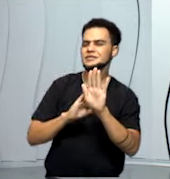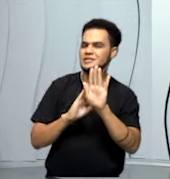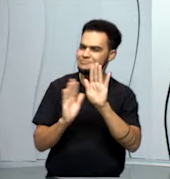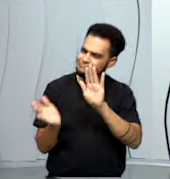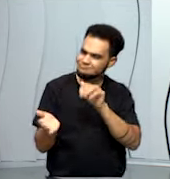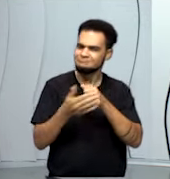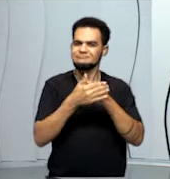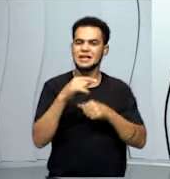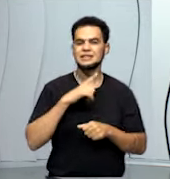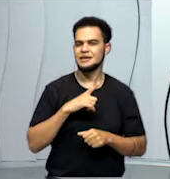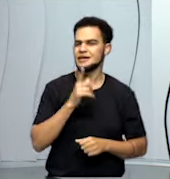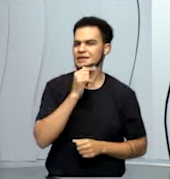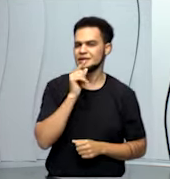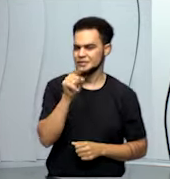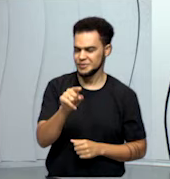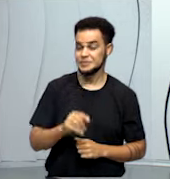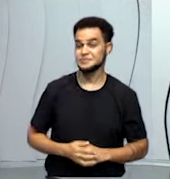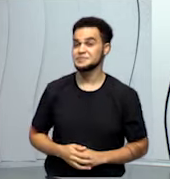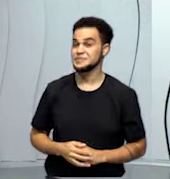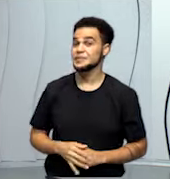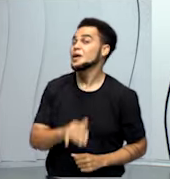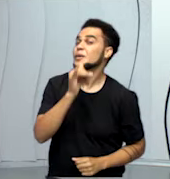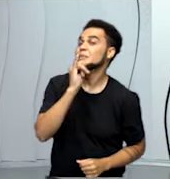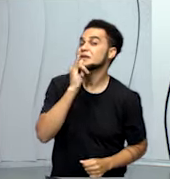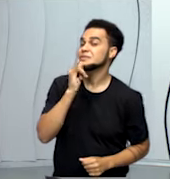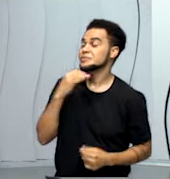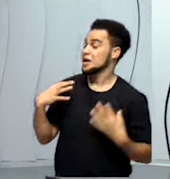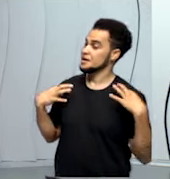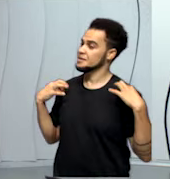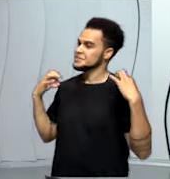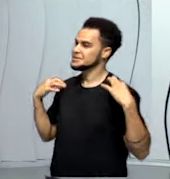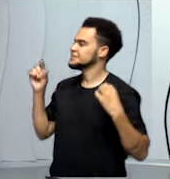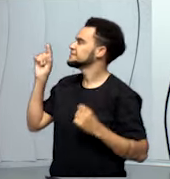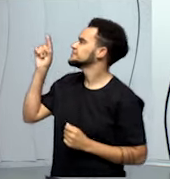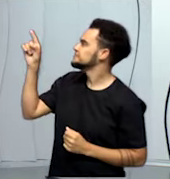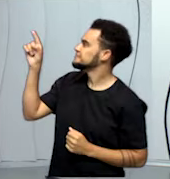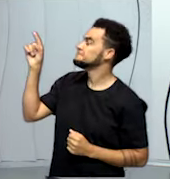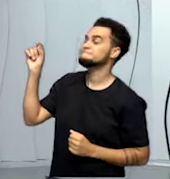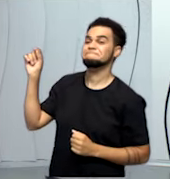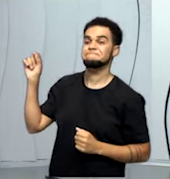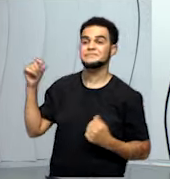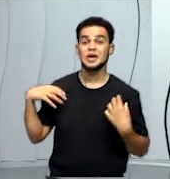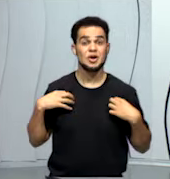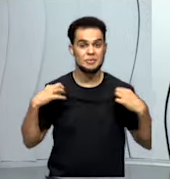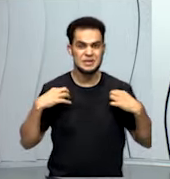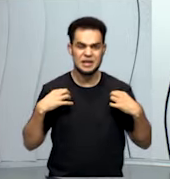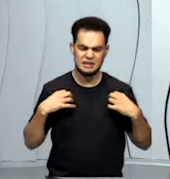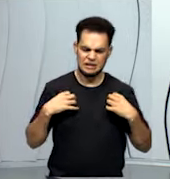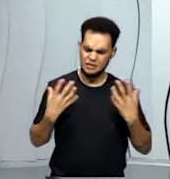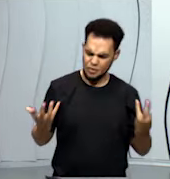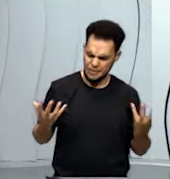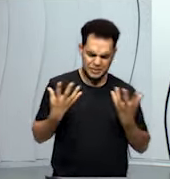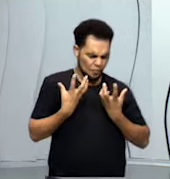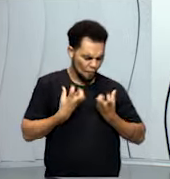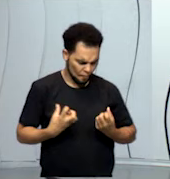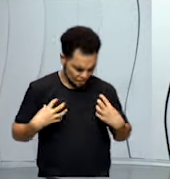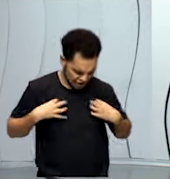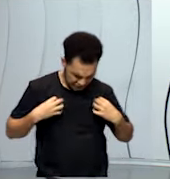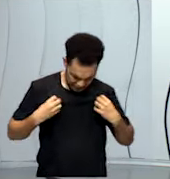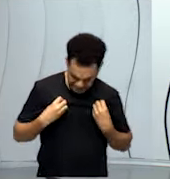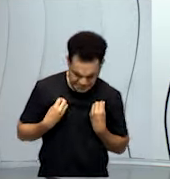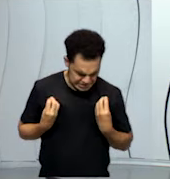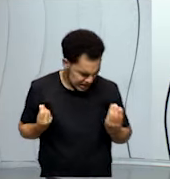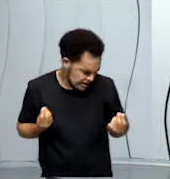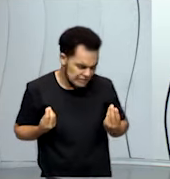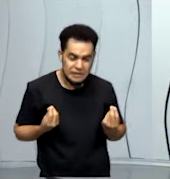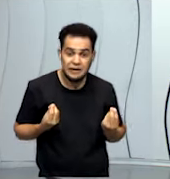produção. A camiseta de algodão. Mas eu compro a camiseta seca. Você está falando a hora de lavar, professora? Não,